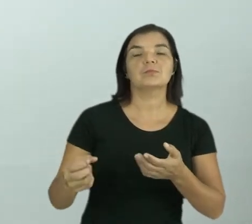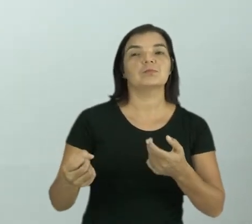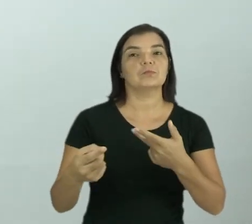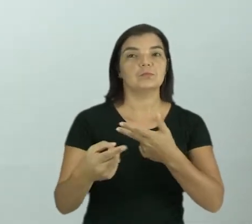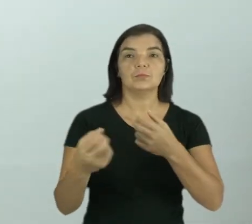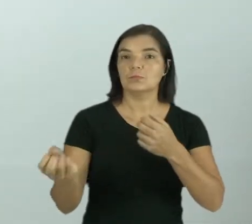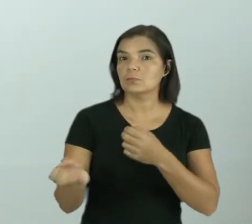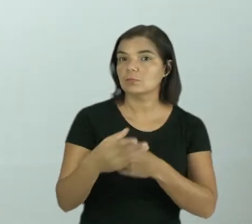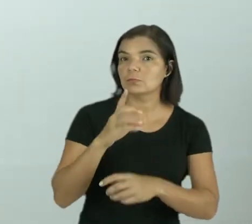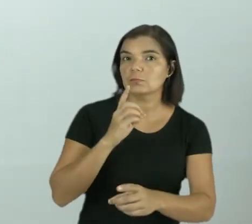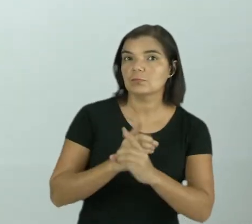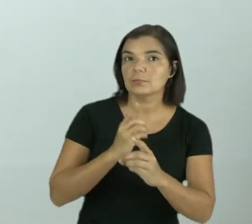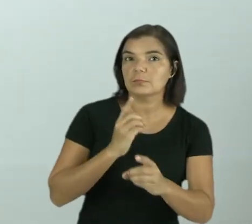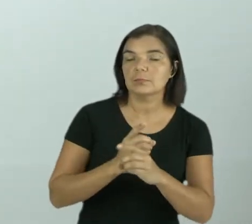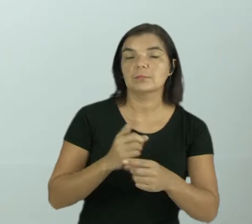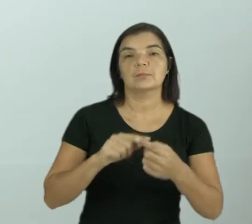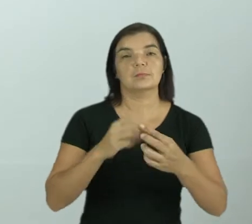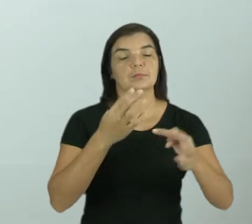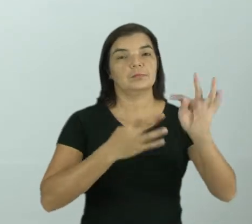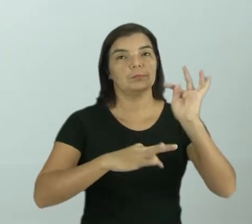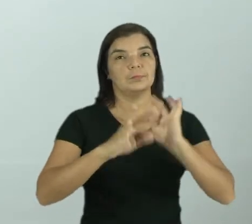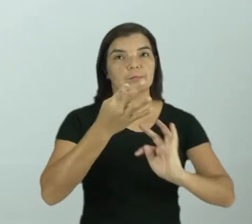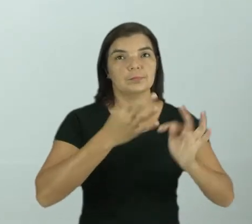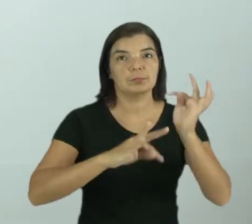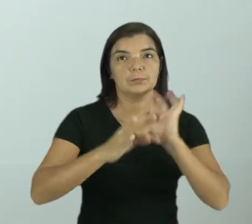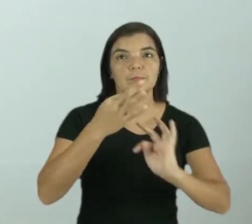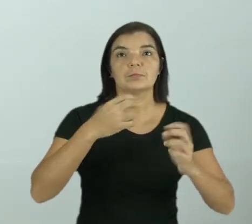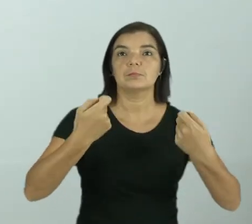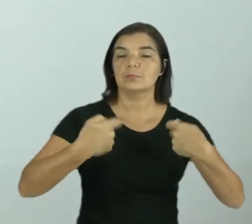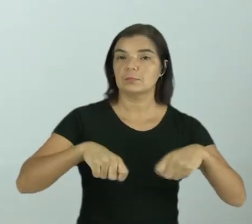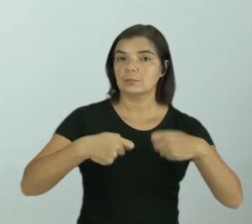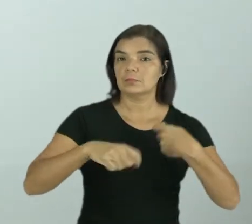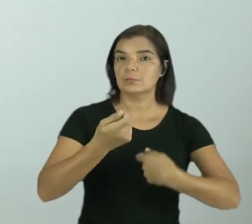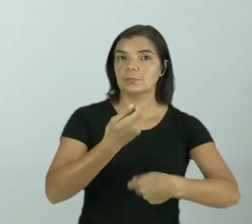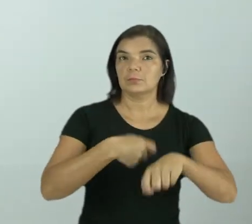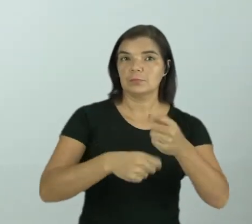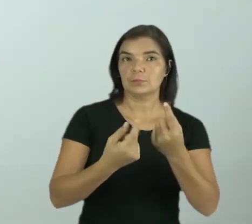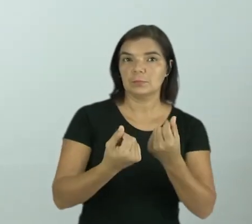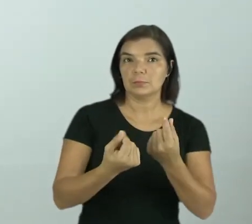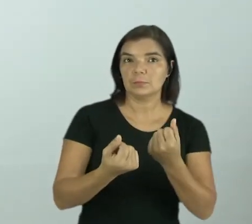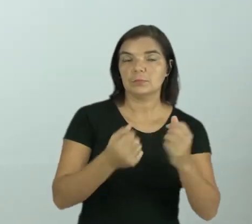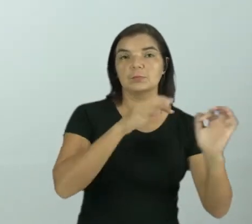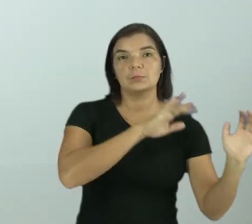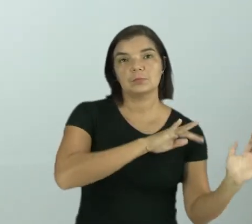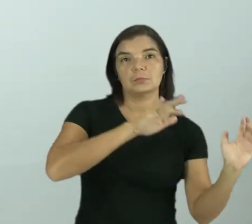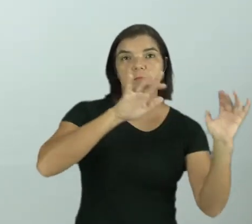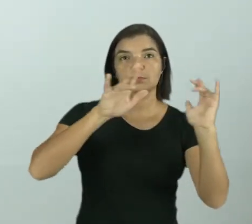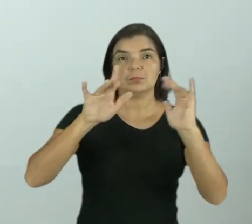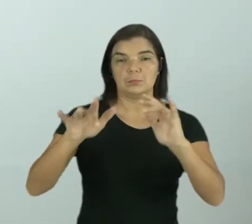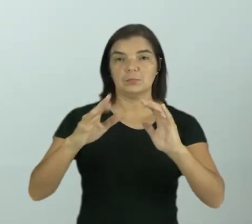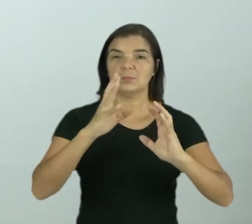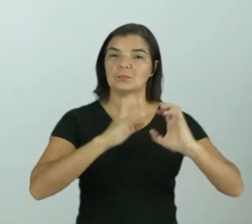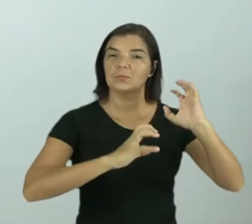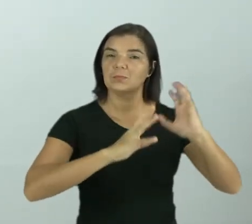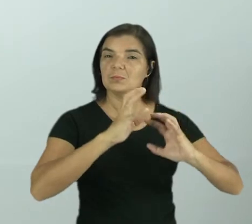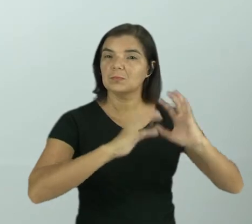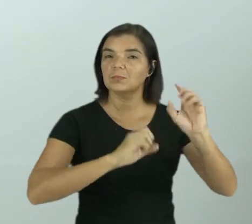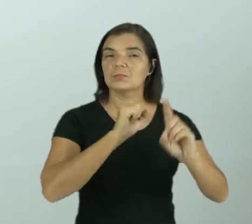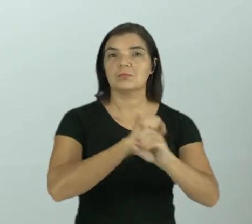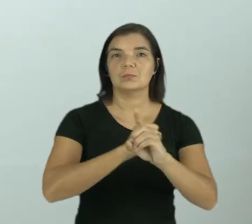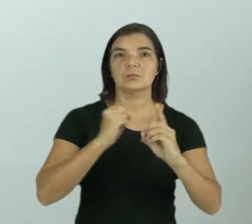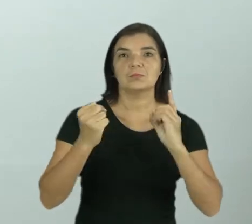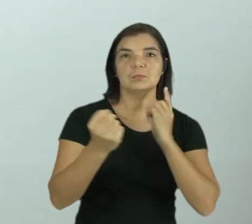fatores, como novas descobertas, tecnológicas, necessidades econômicas, migrações,